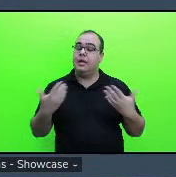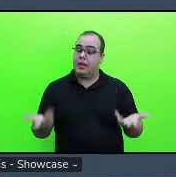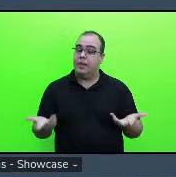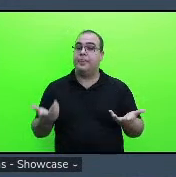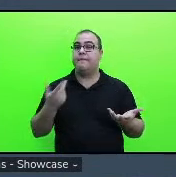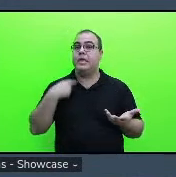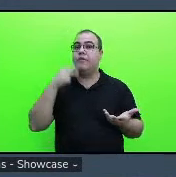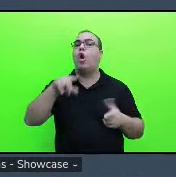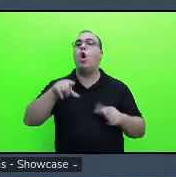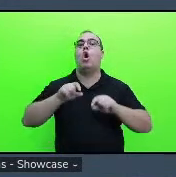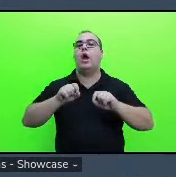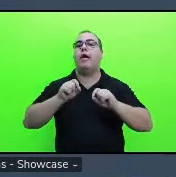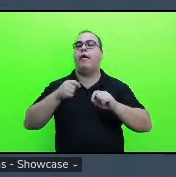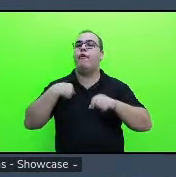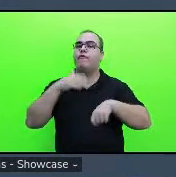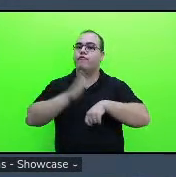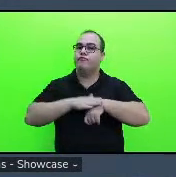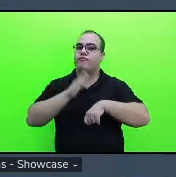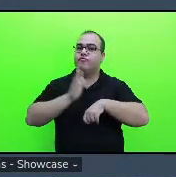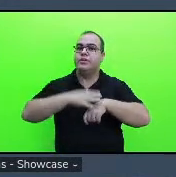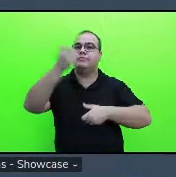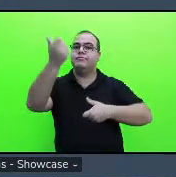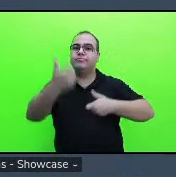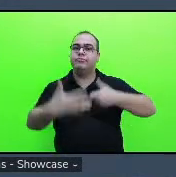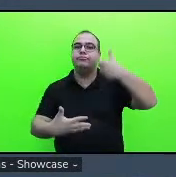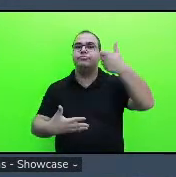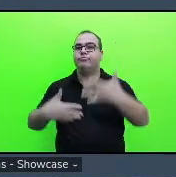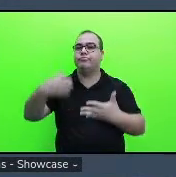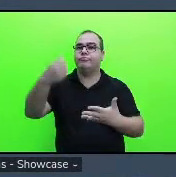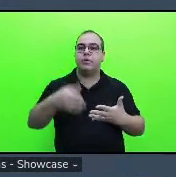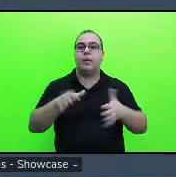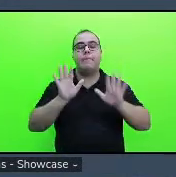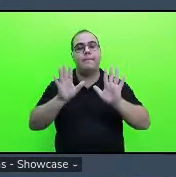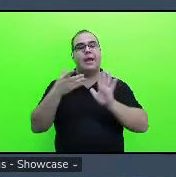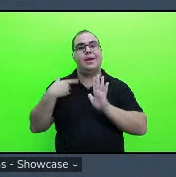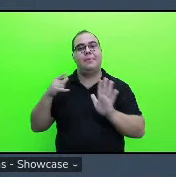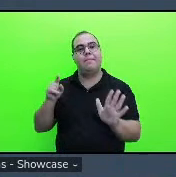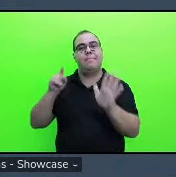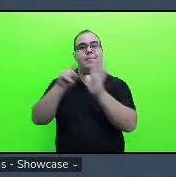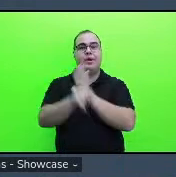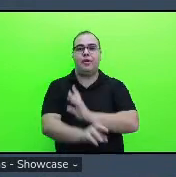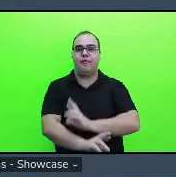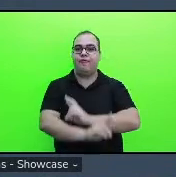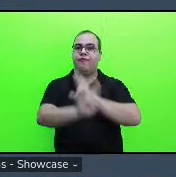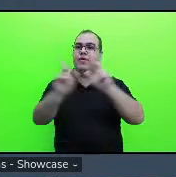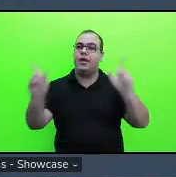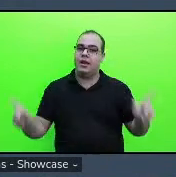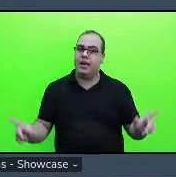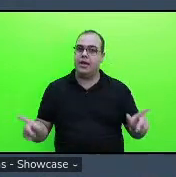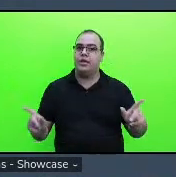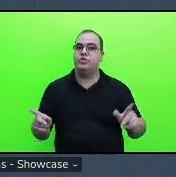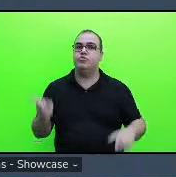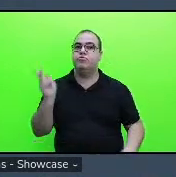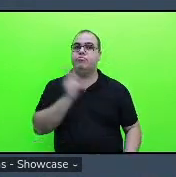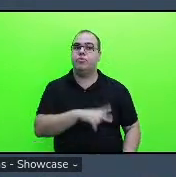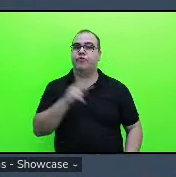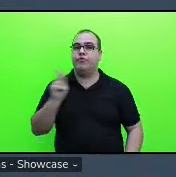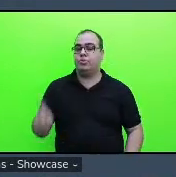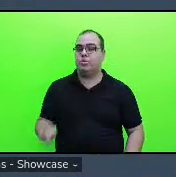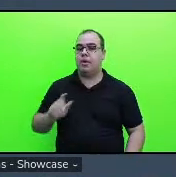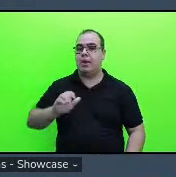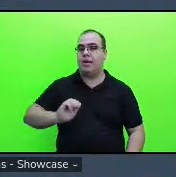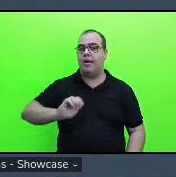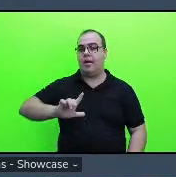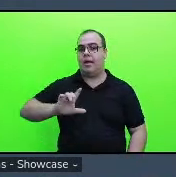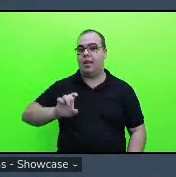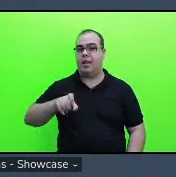a mesma observação mas aí eu vou perguntar diferente do professor Alex é que essa conclusão né